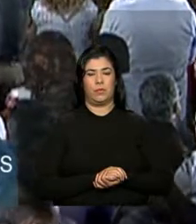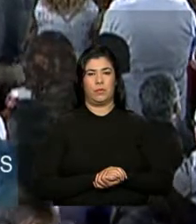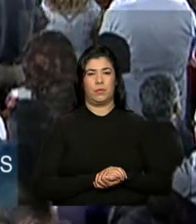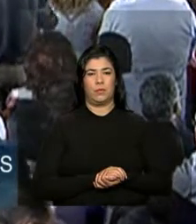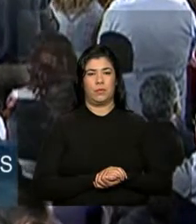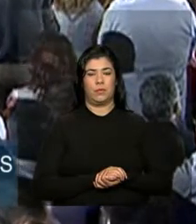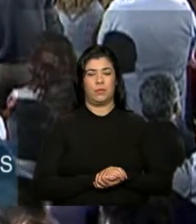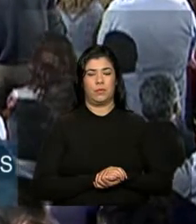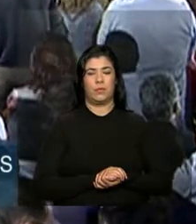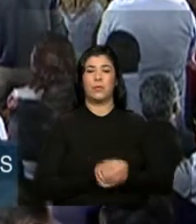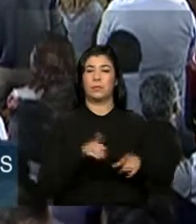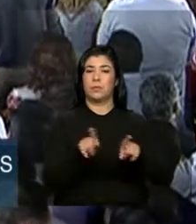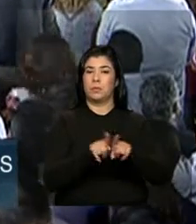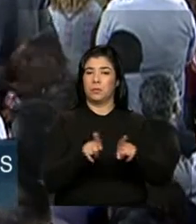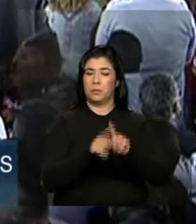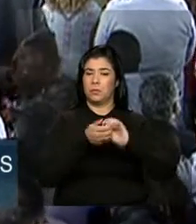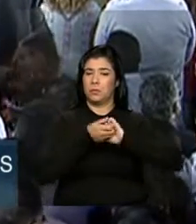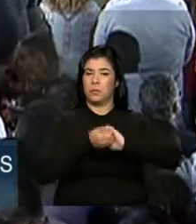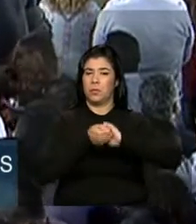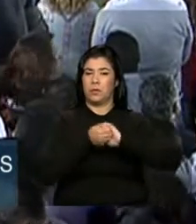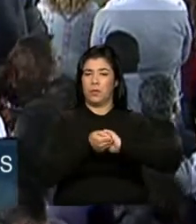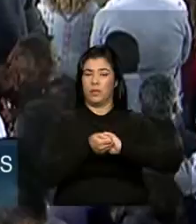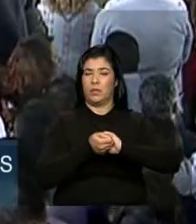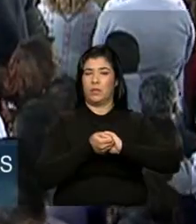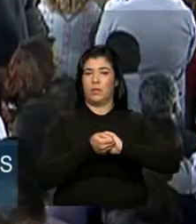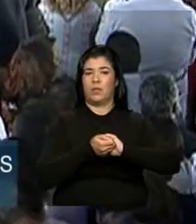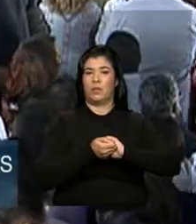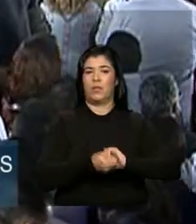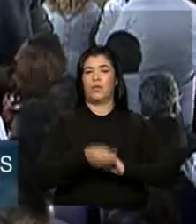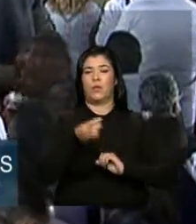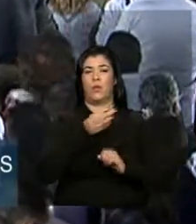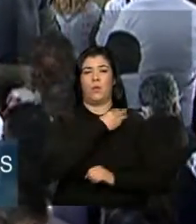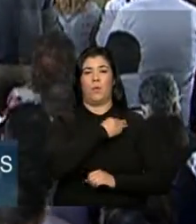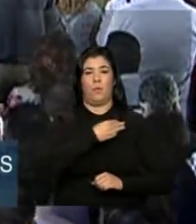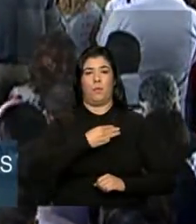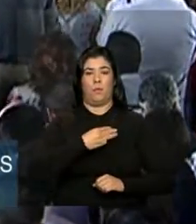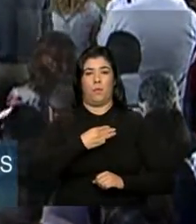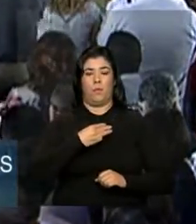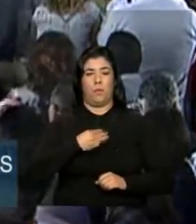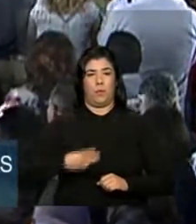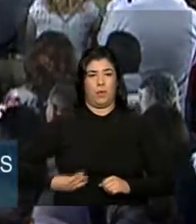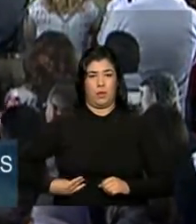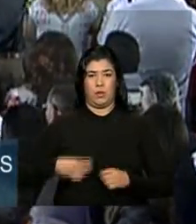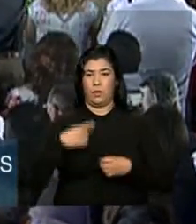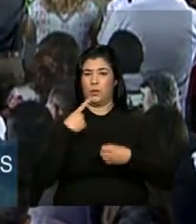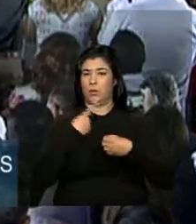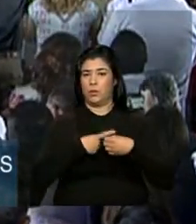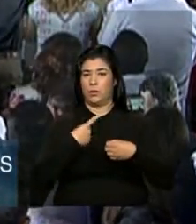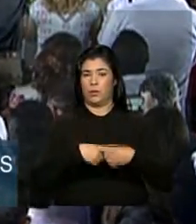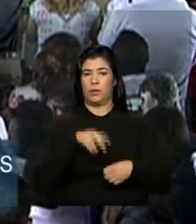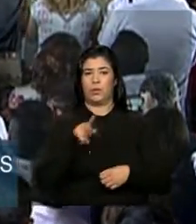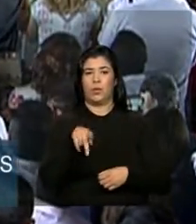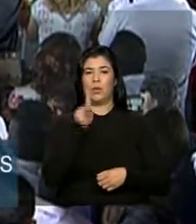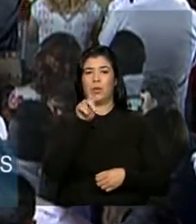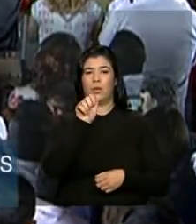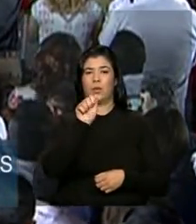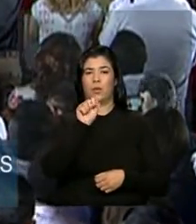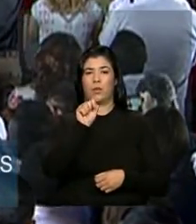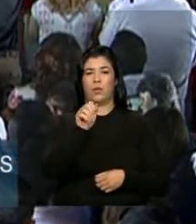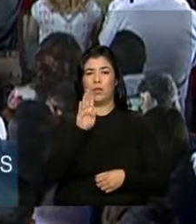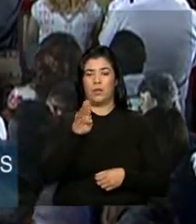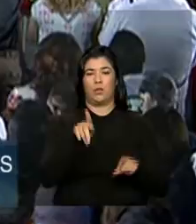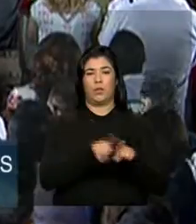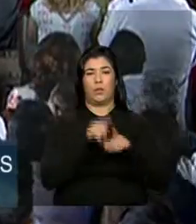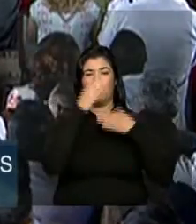Quero cumprimentar o ministro da cidade, Gilberto Kassab, agradecer pela